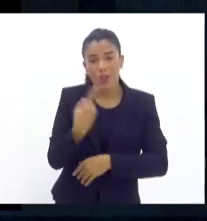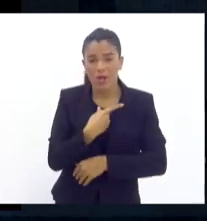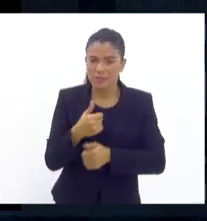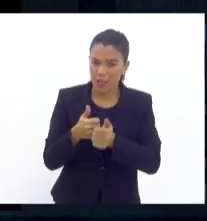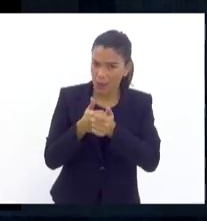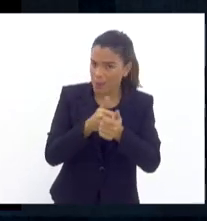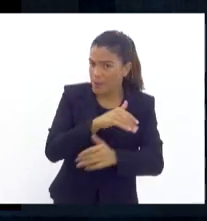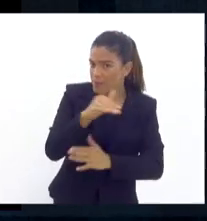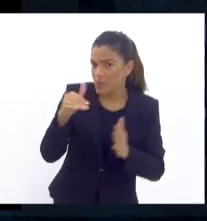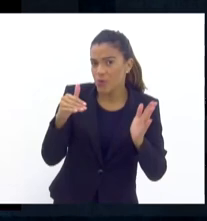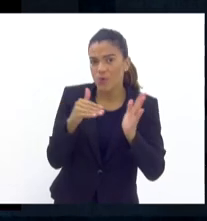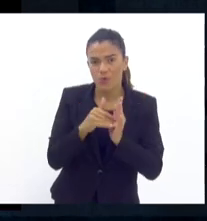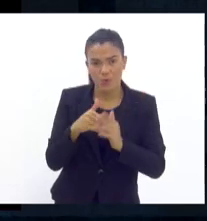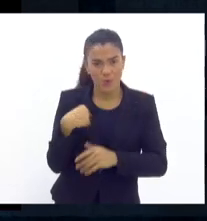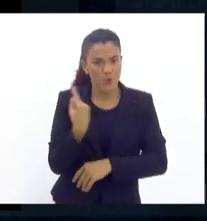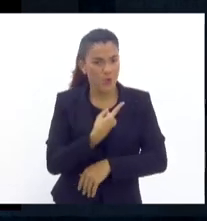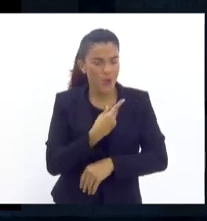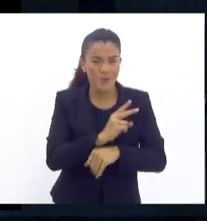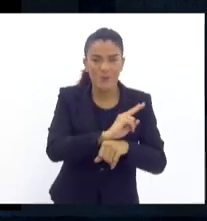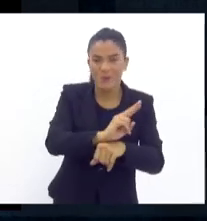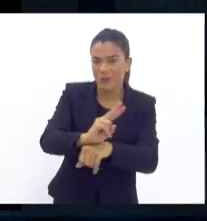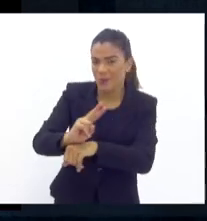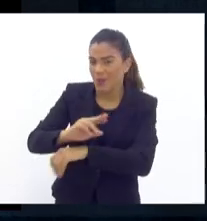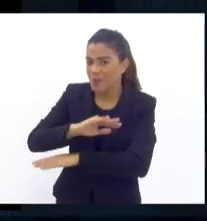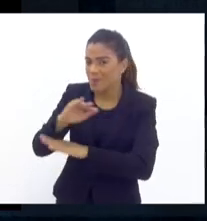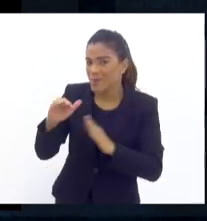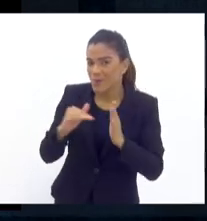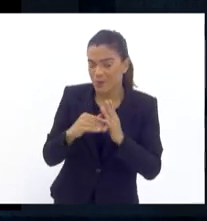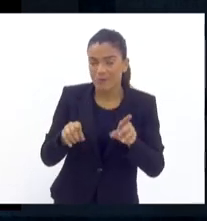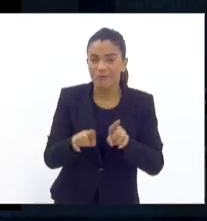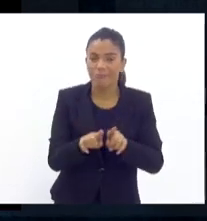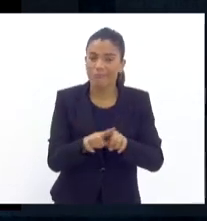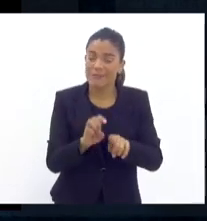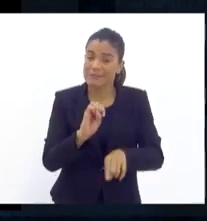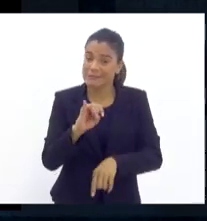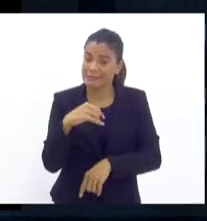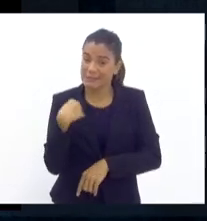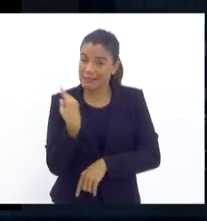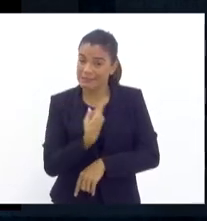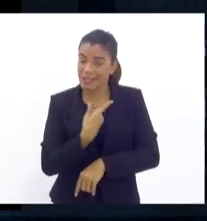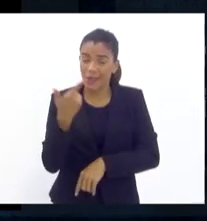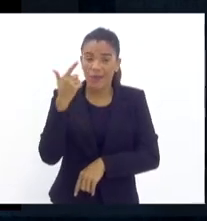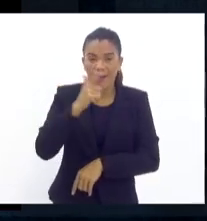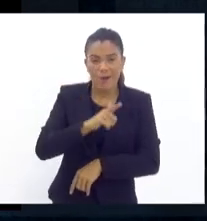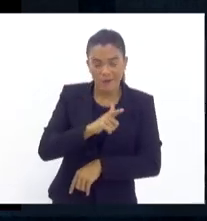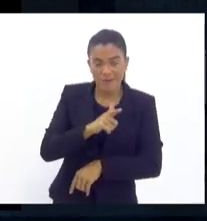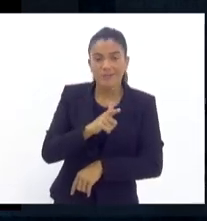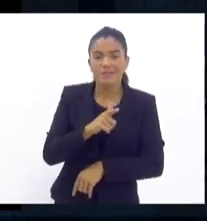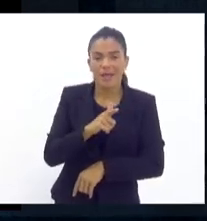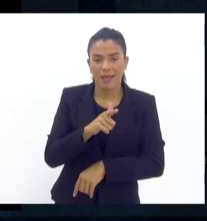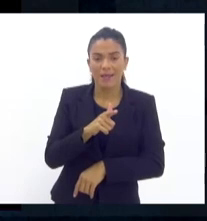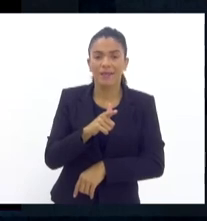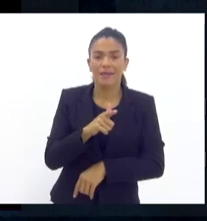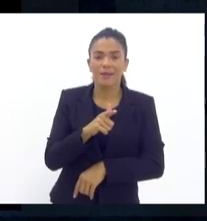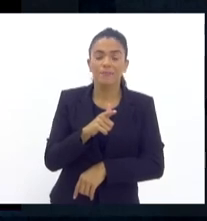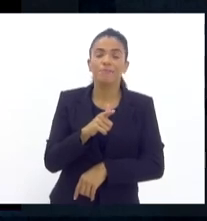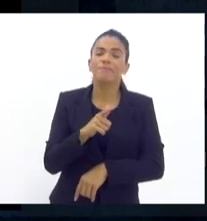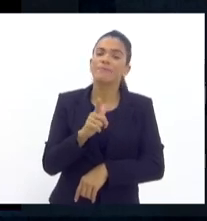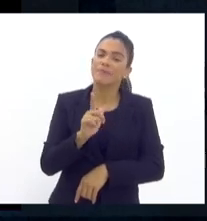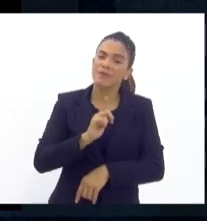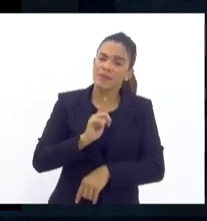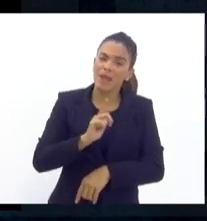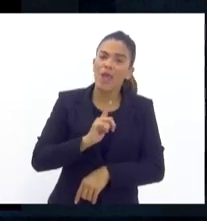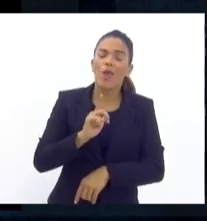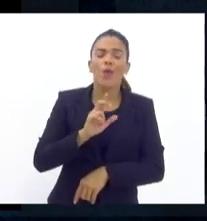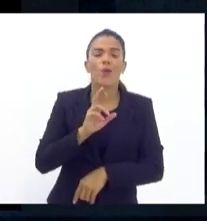tudo, a gente monitora. Quando a gente consegue fazer esse tipo de operação, a gente tem um resultado